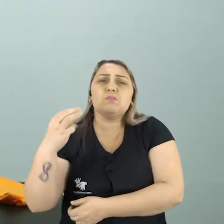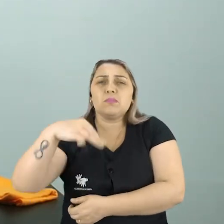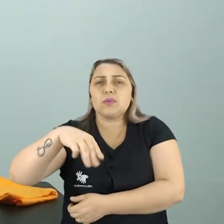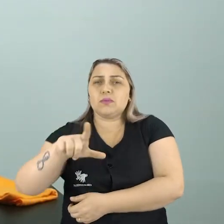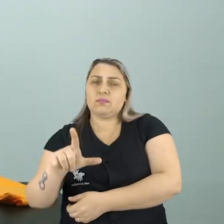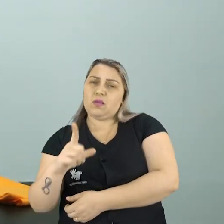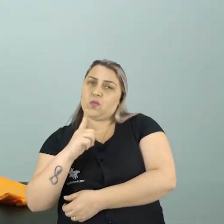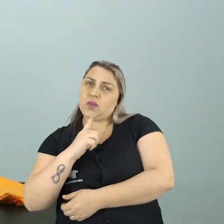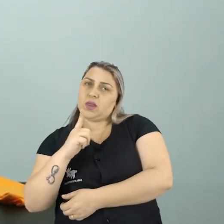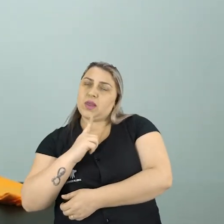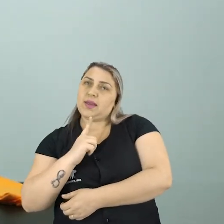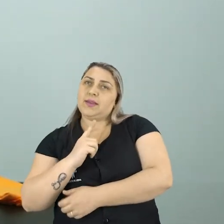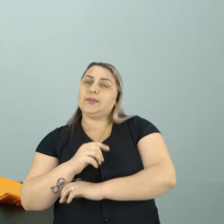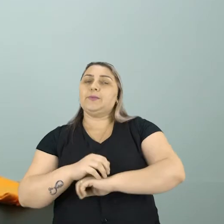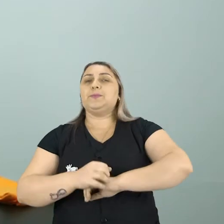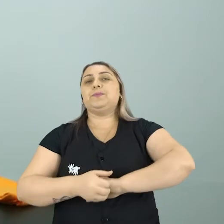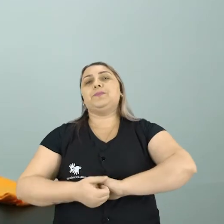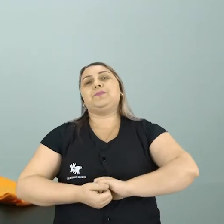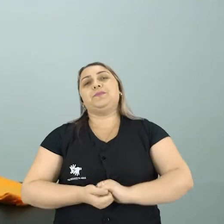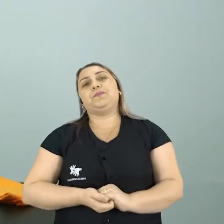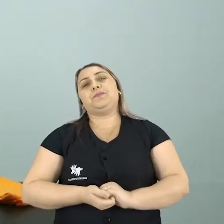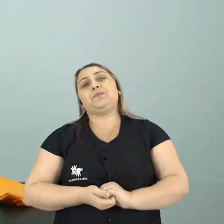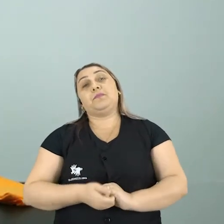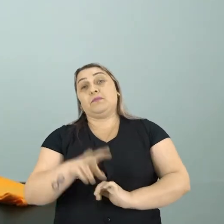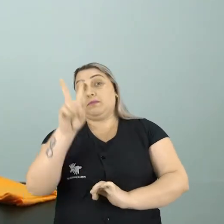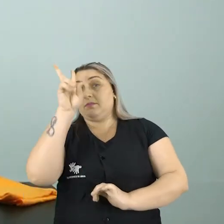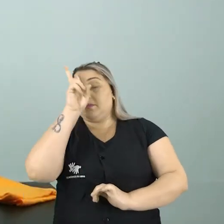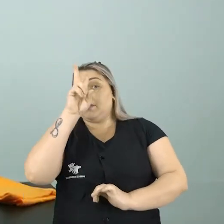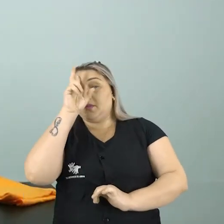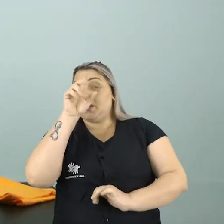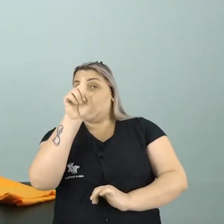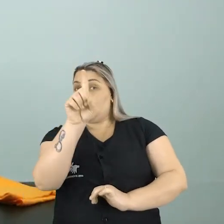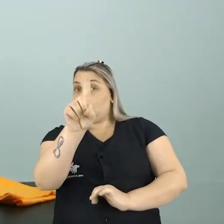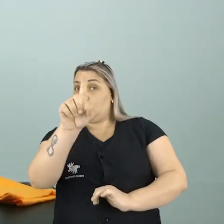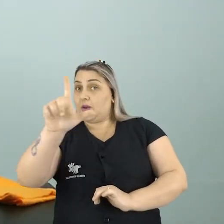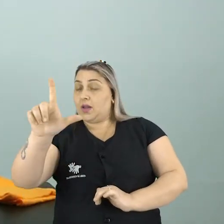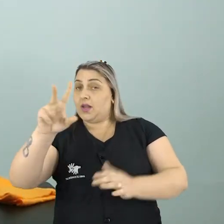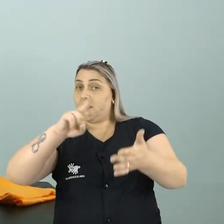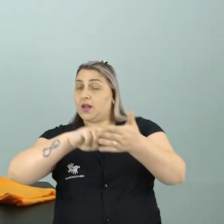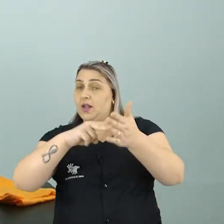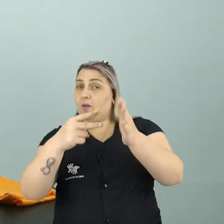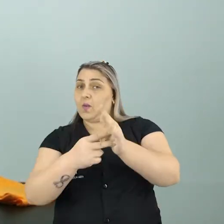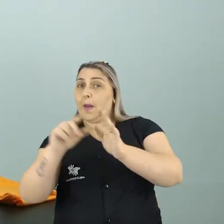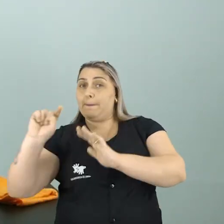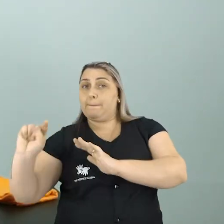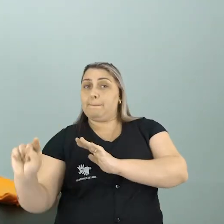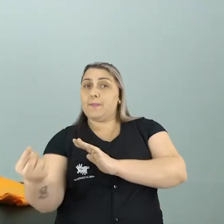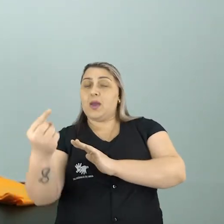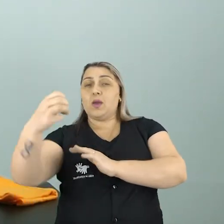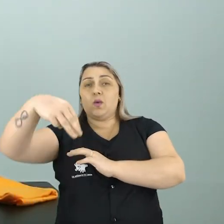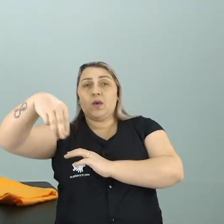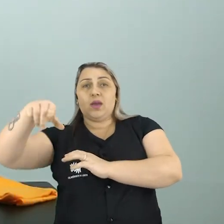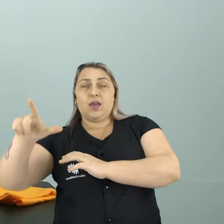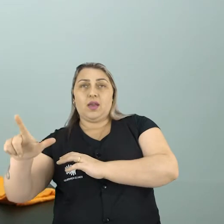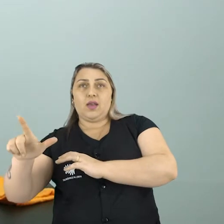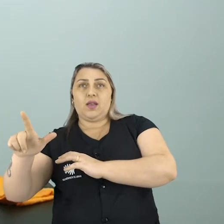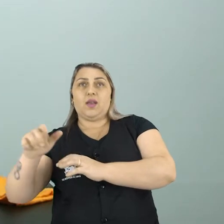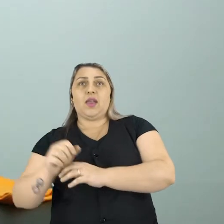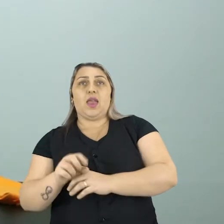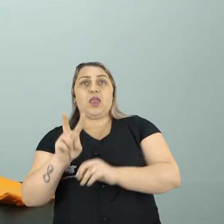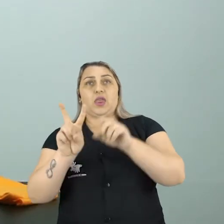vou ter? Né? Em quantos ml eu vou ter? Lembra? 1 litro corresponde a 1.000 ml Então se eu tenho